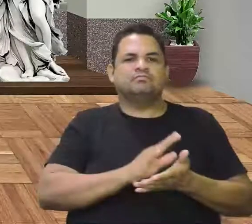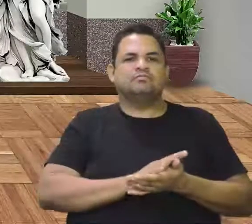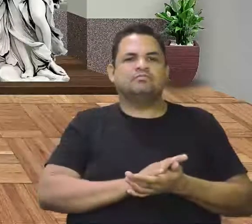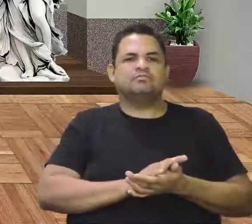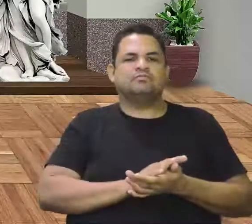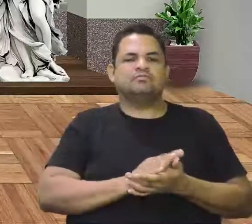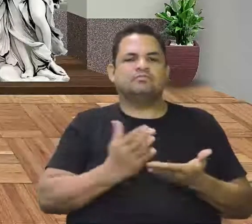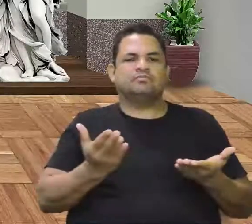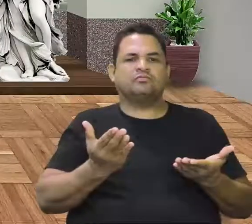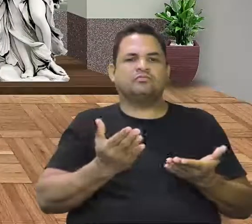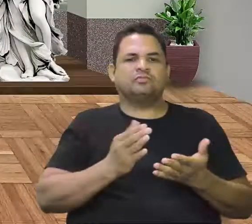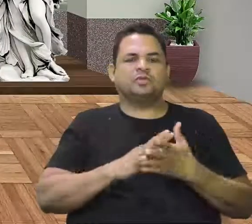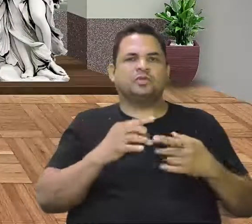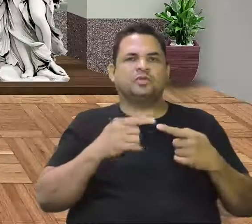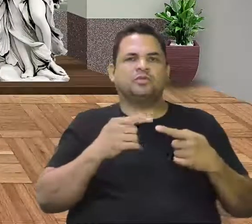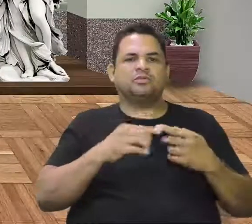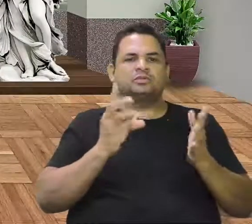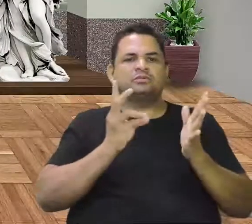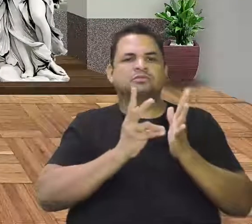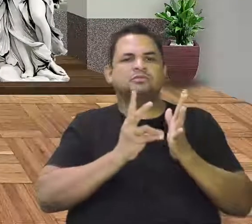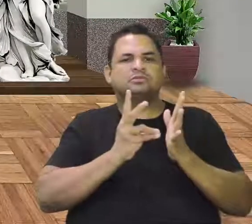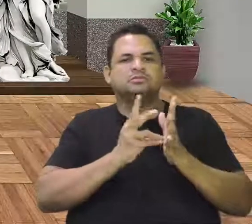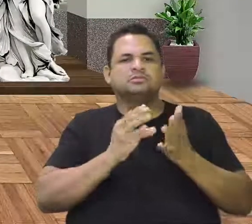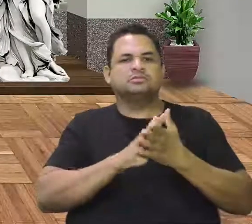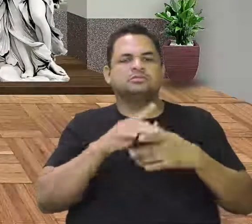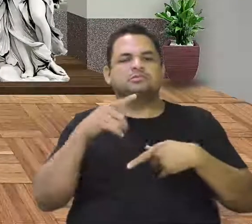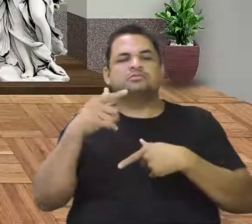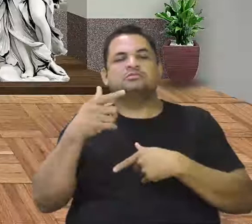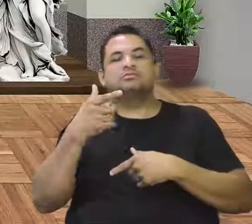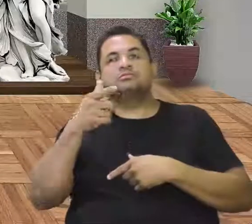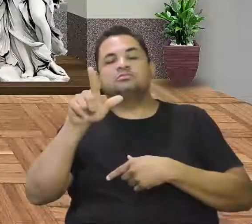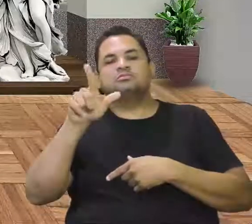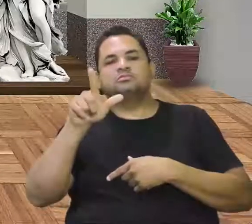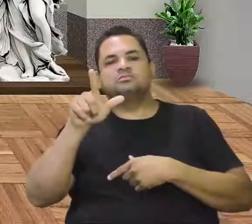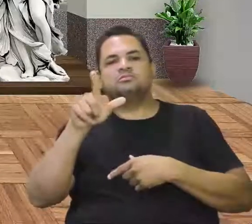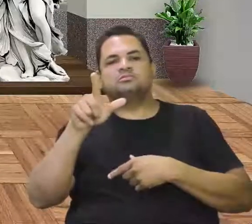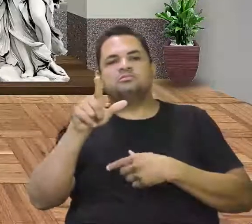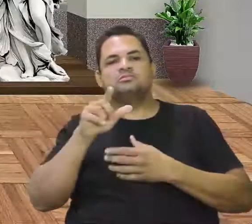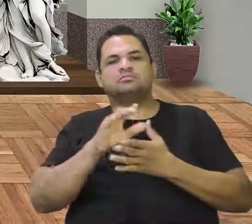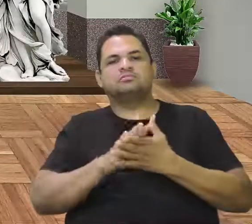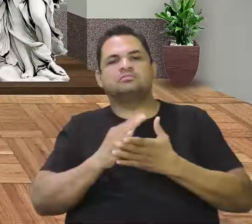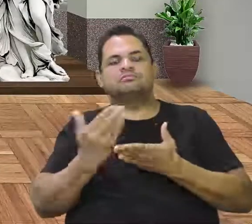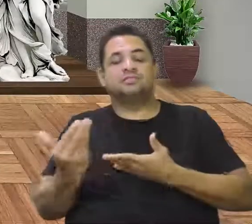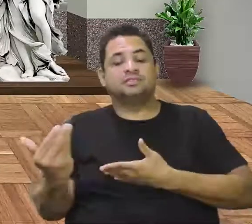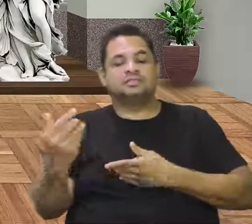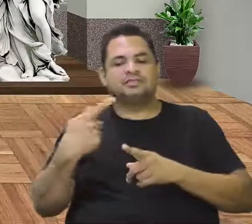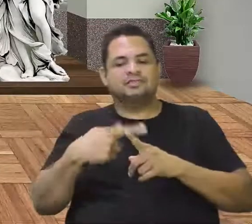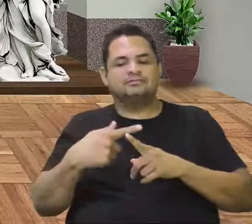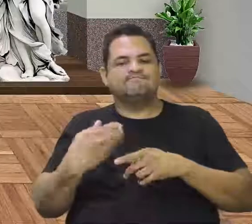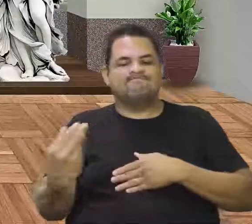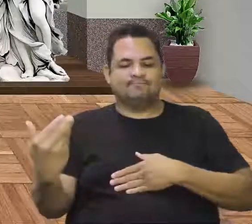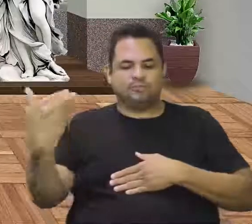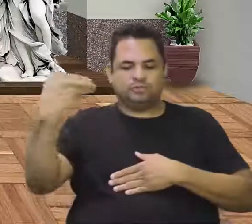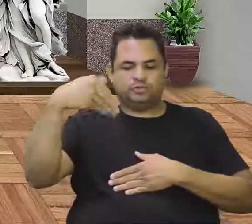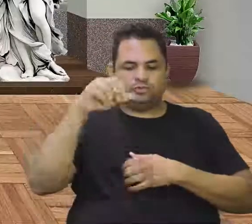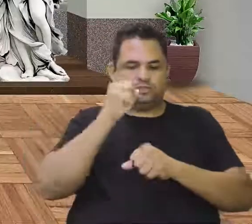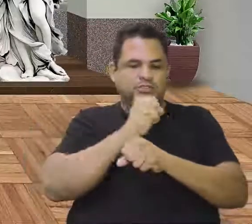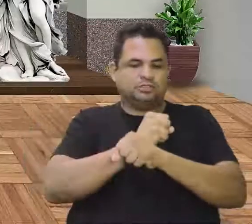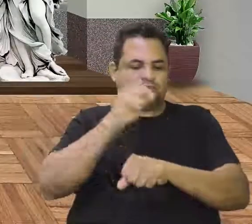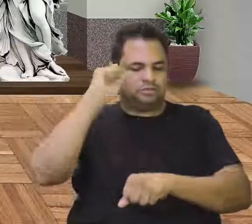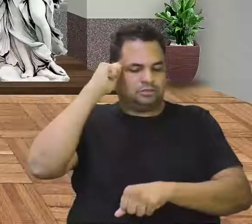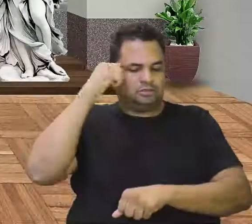Uma que o contato com os indígenas e a outra por eles terem trazidos os escravos